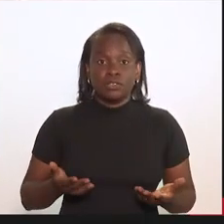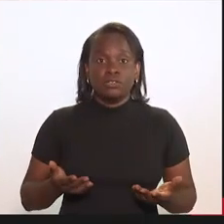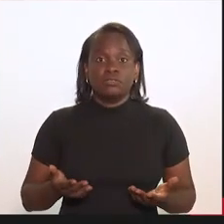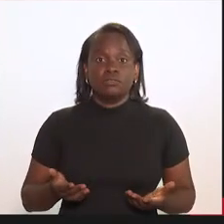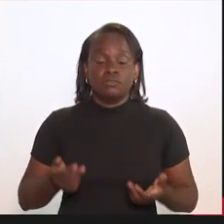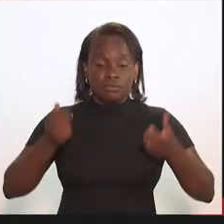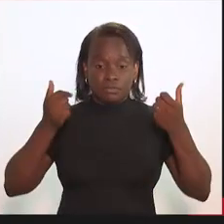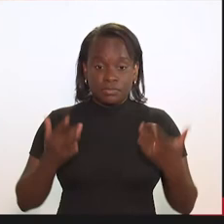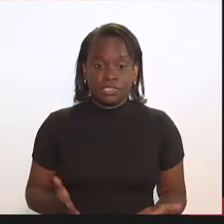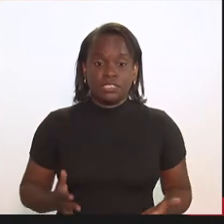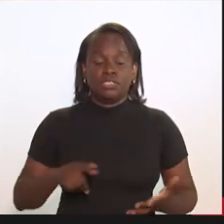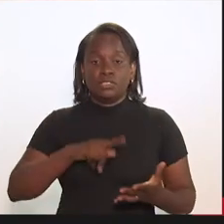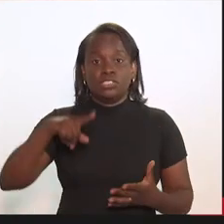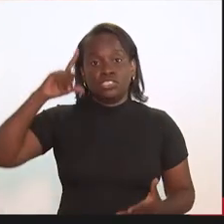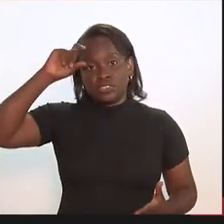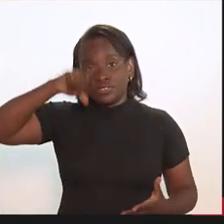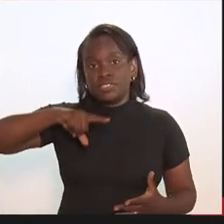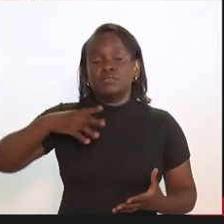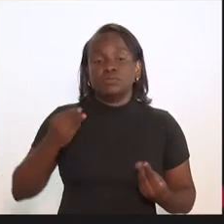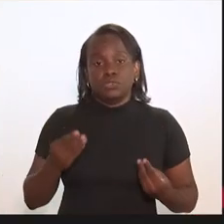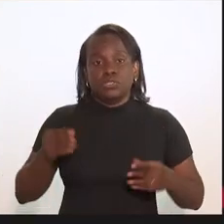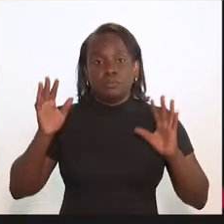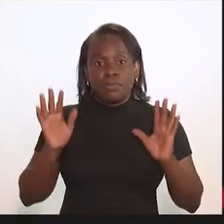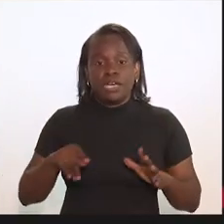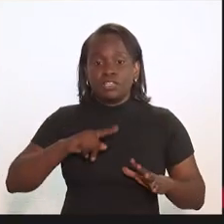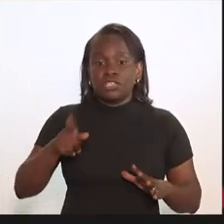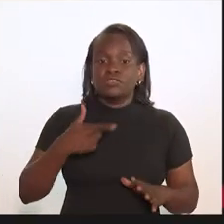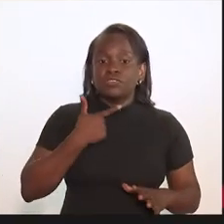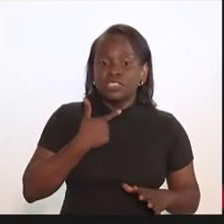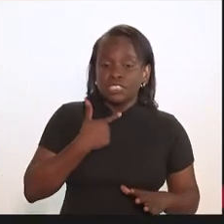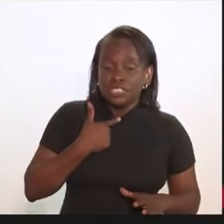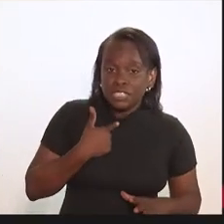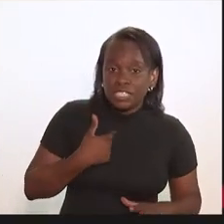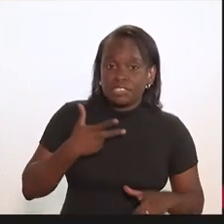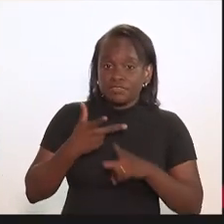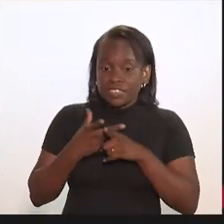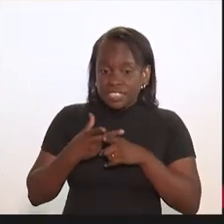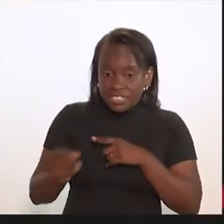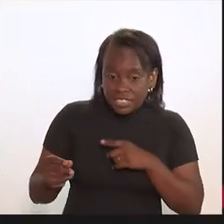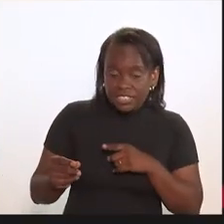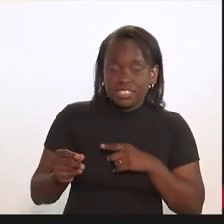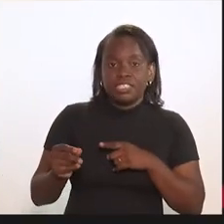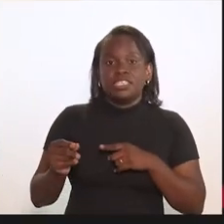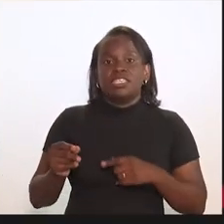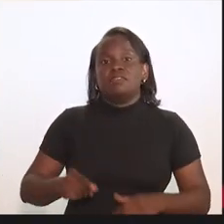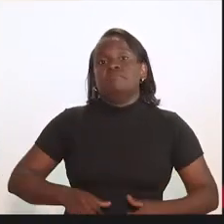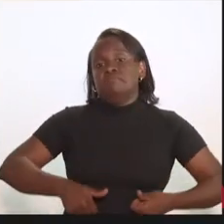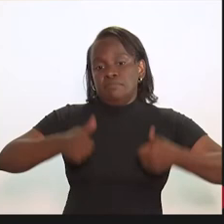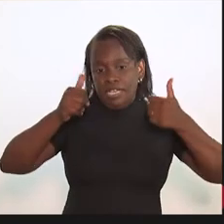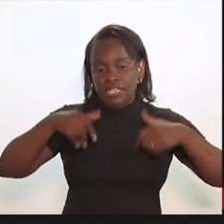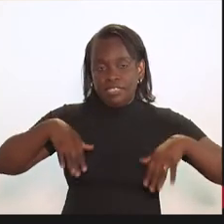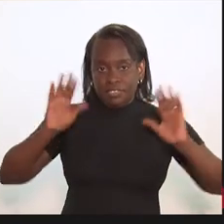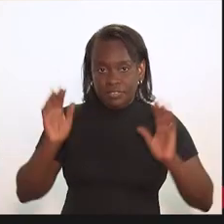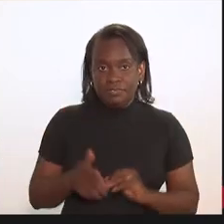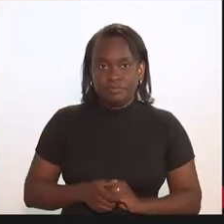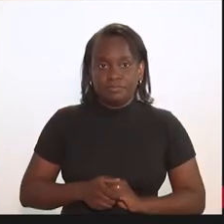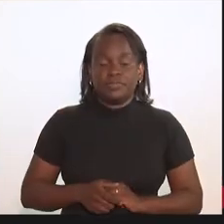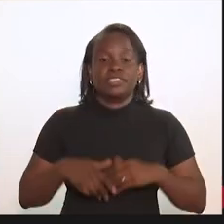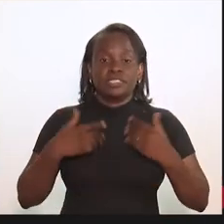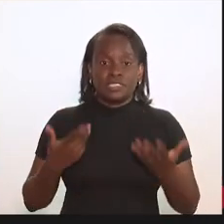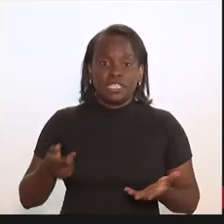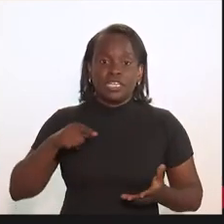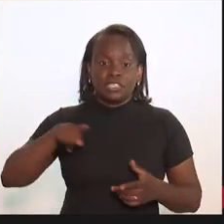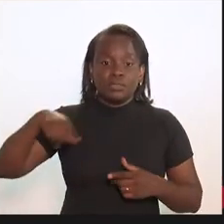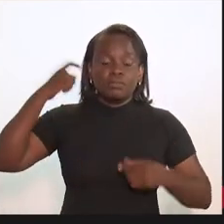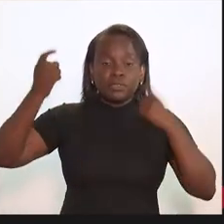Então, dizer que o nosso desafio é grande, mas a nossa vontade de vencer esse desafio é ainda maior.